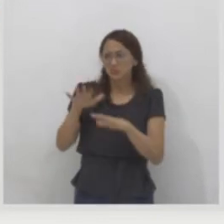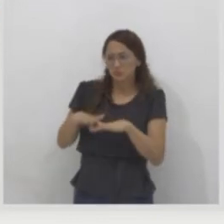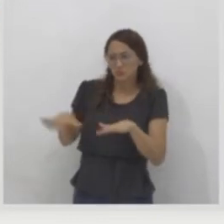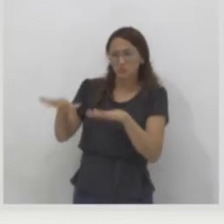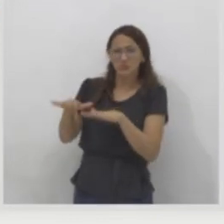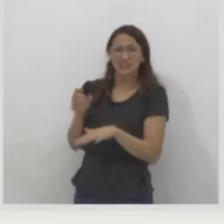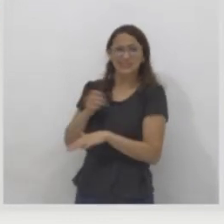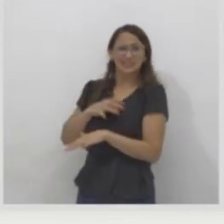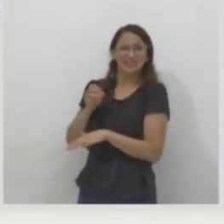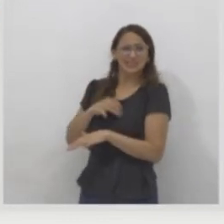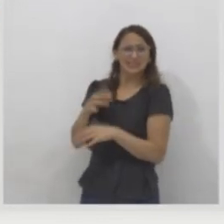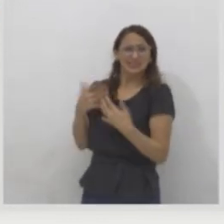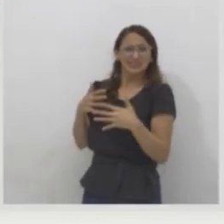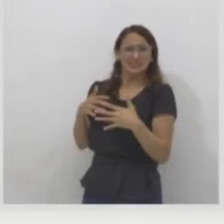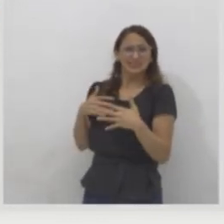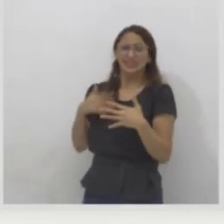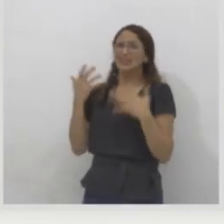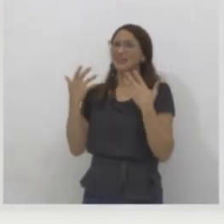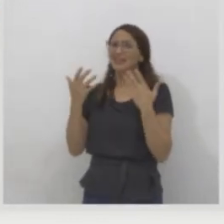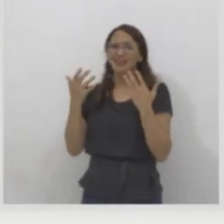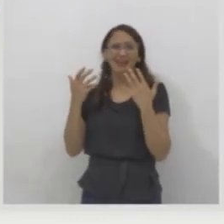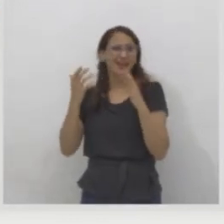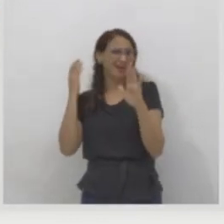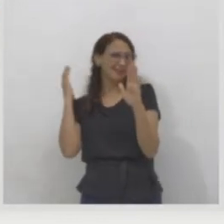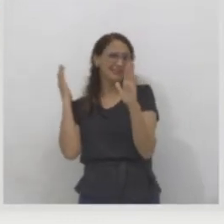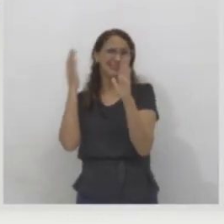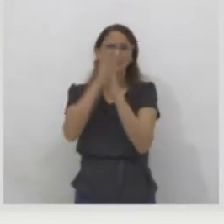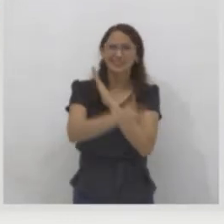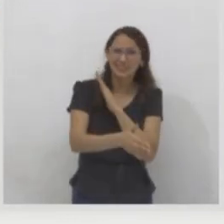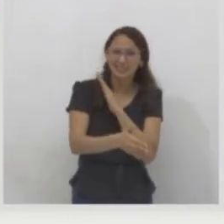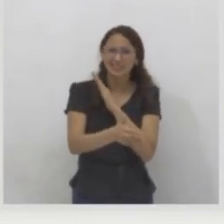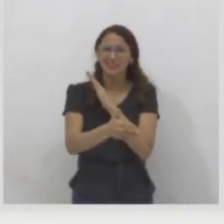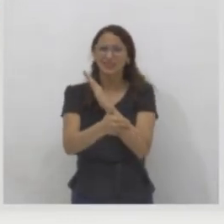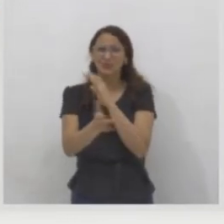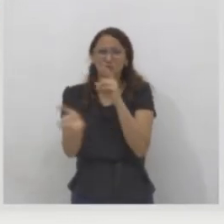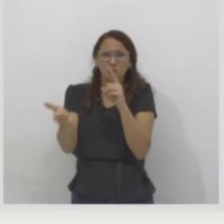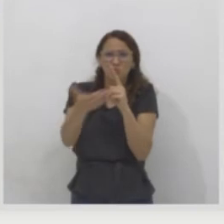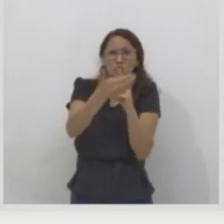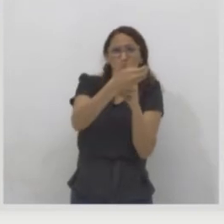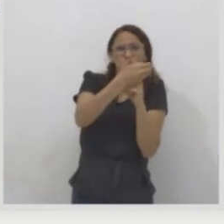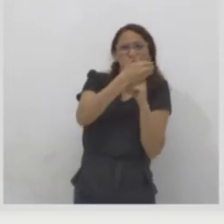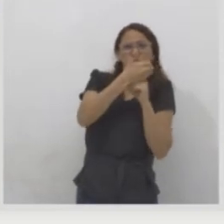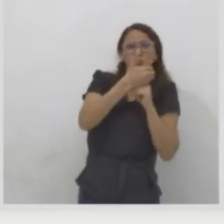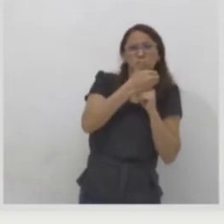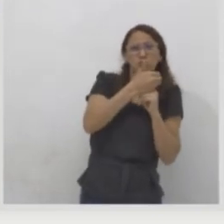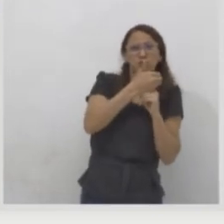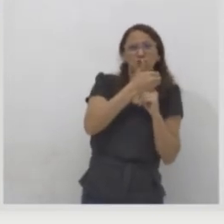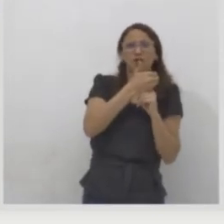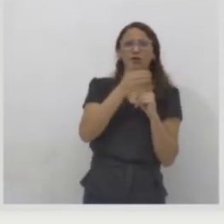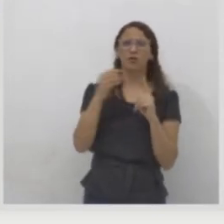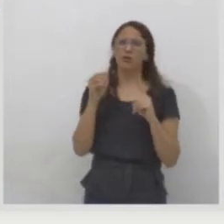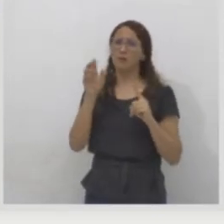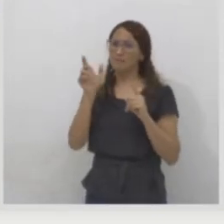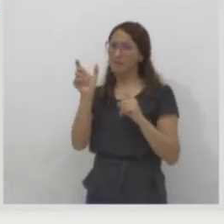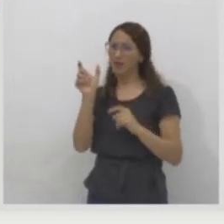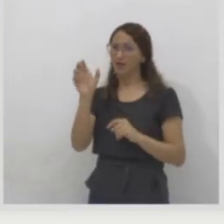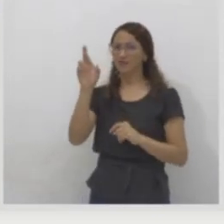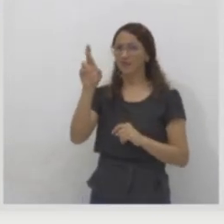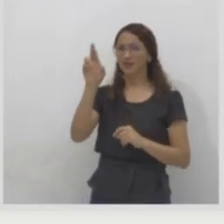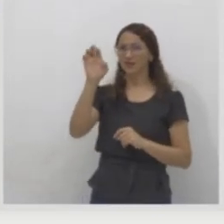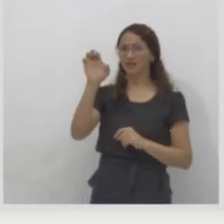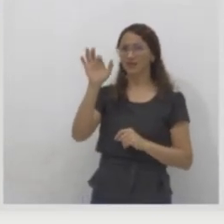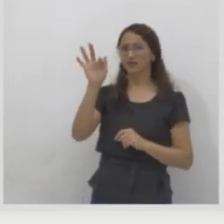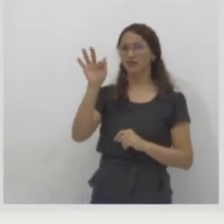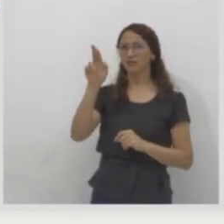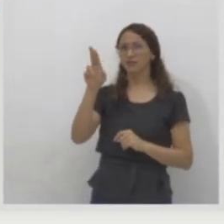refugiado vem da palavra refúgio. Refúgio é onde você se sente seguro. Não é